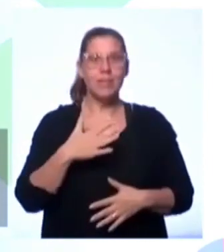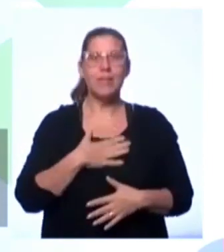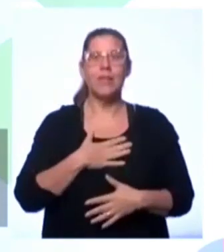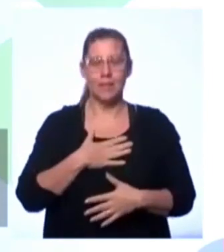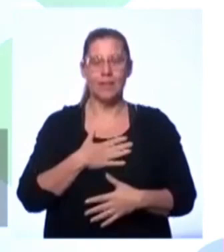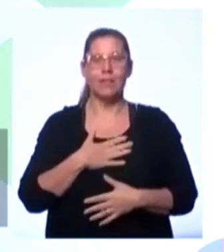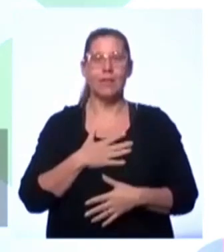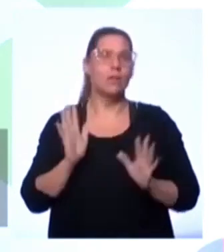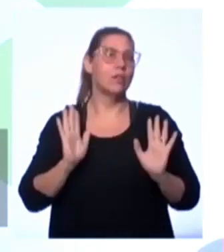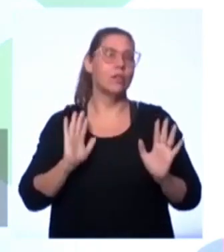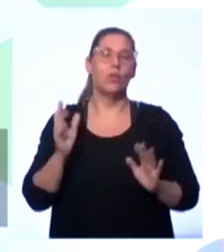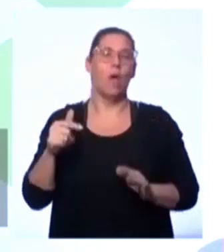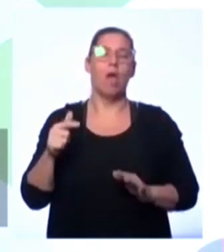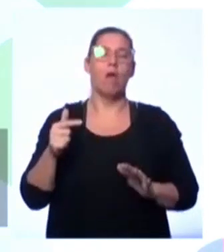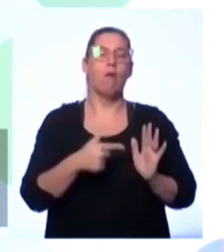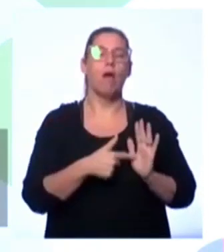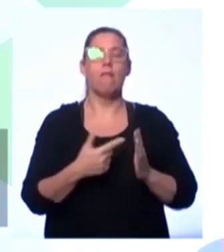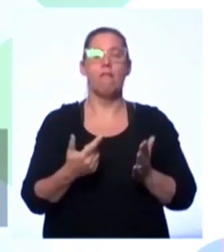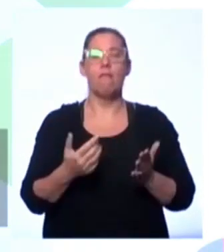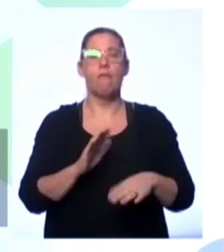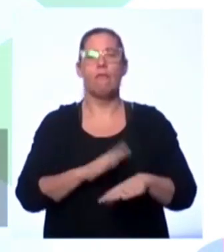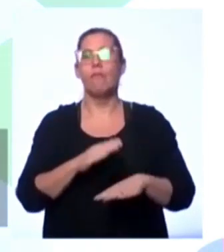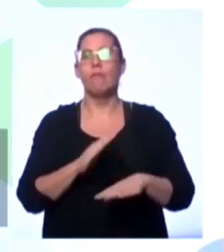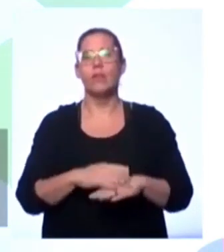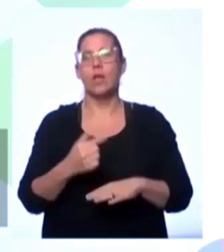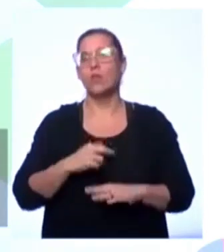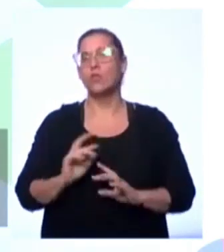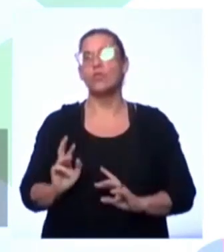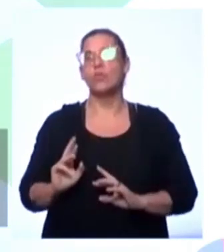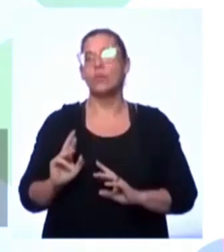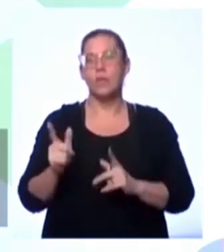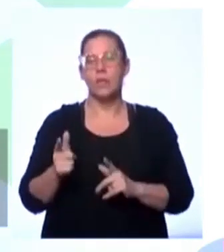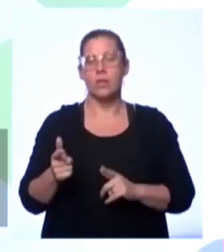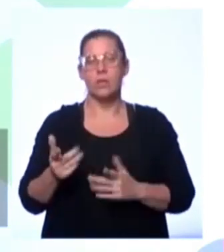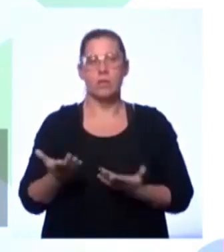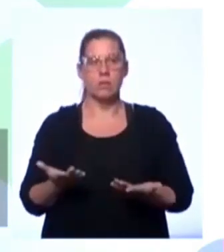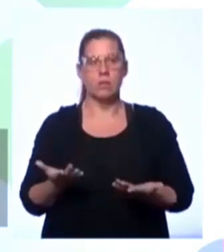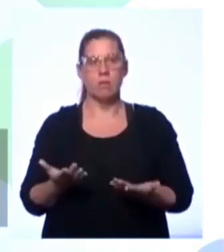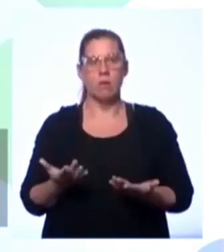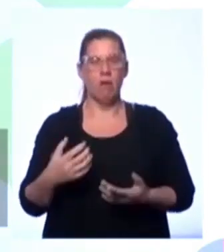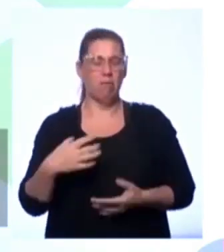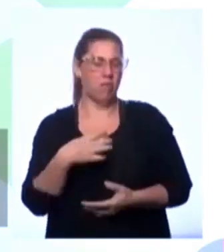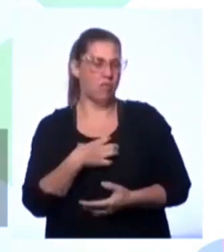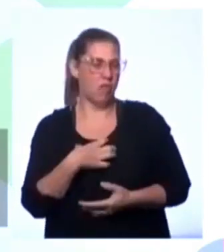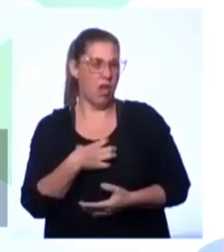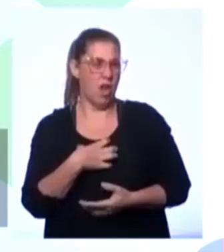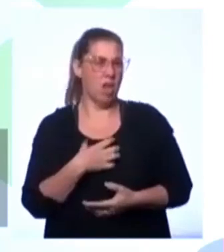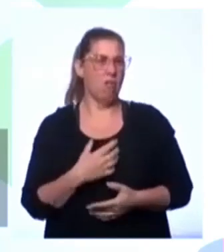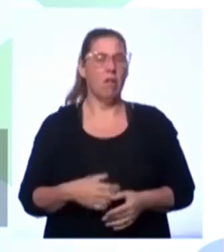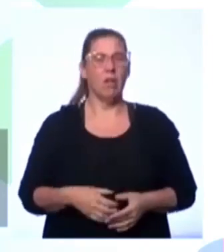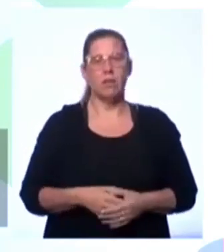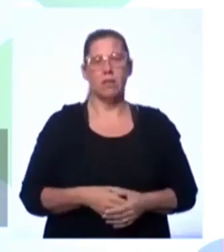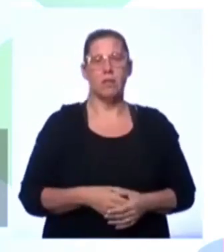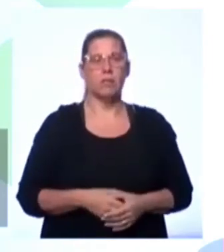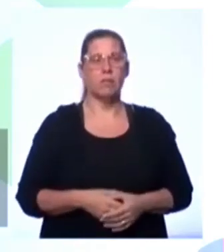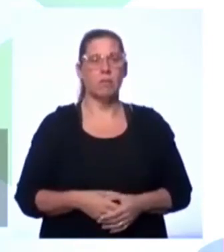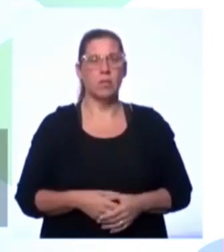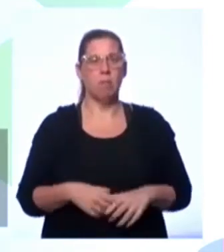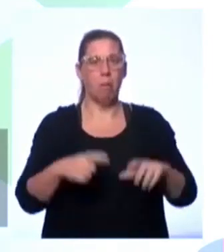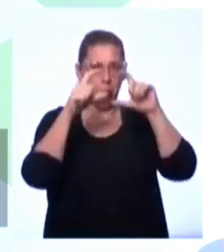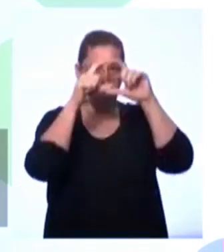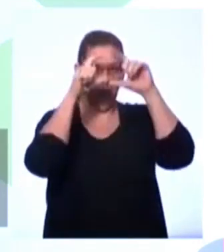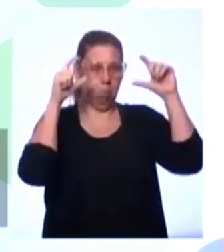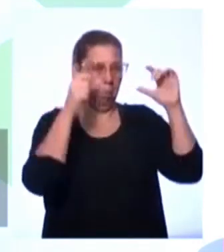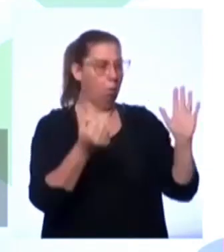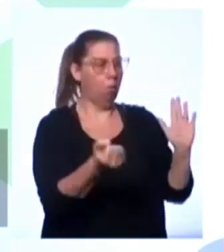E não é isso que vai fazer... Muitas vezes é o que a gente acaba criando até estigmas, de tipo, ele é diferente, então ele